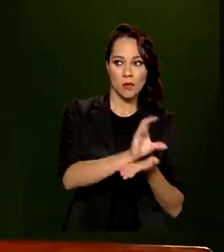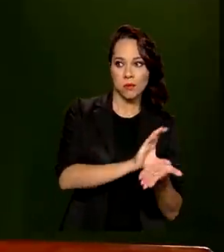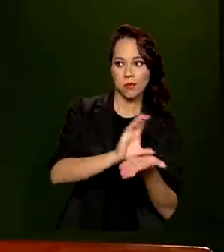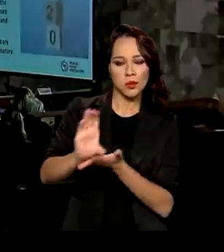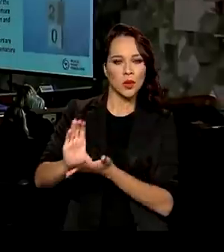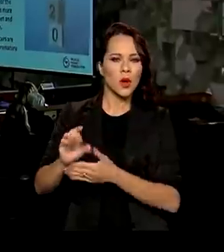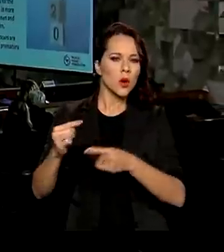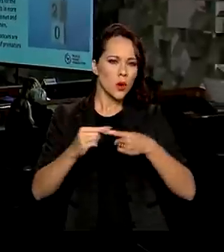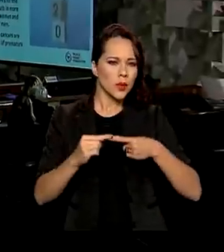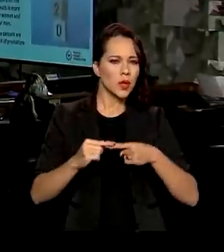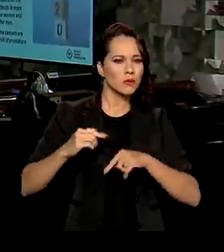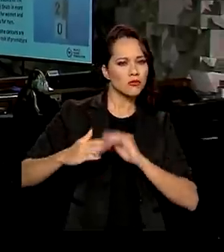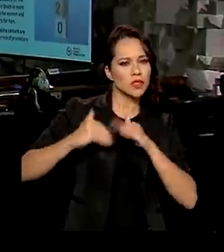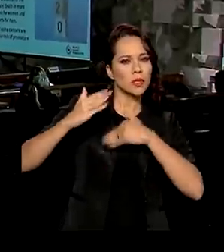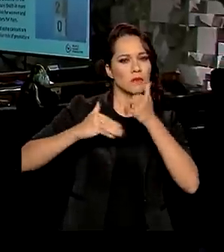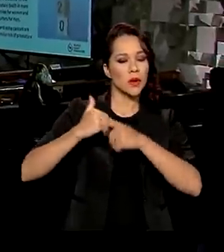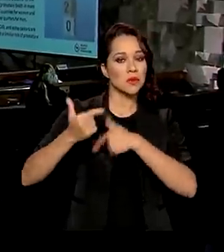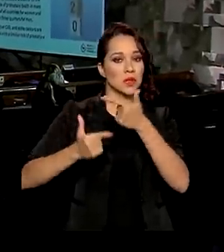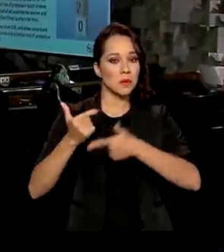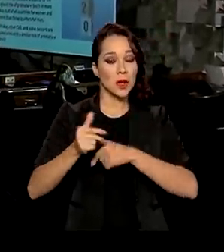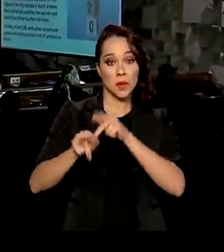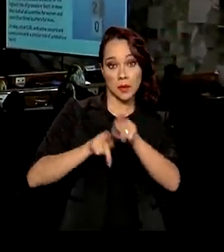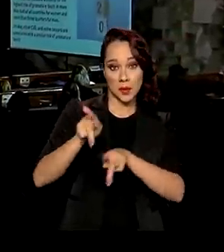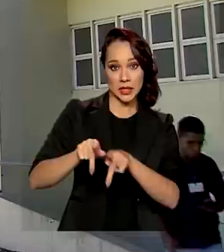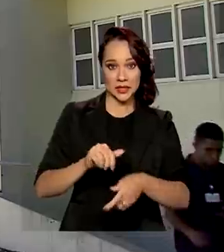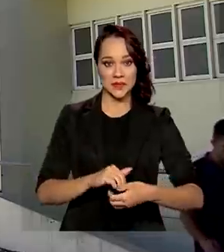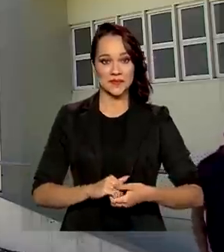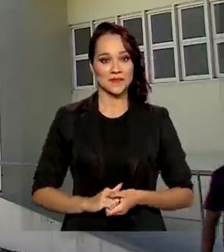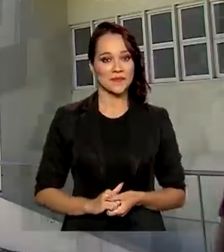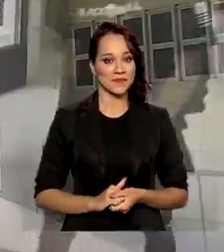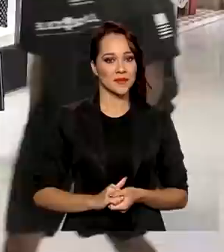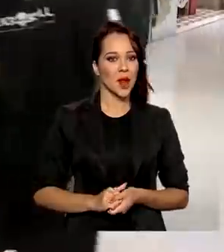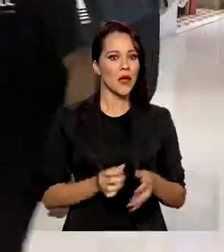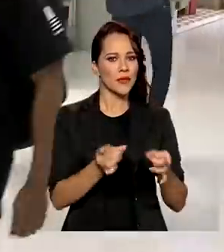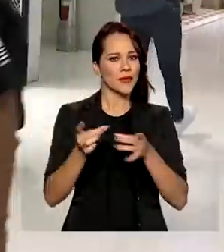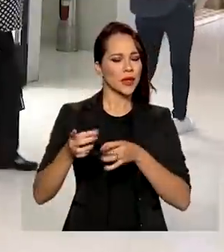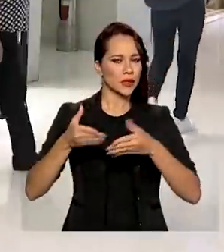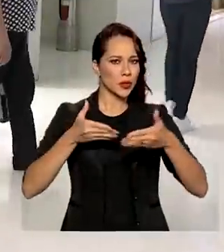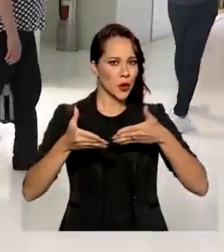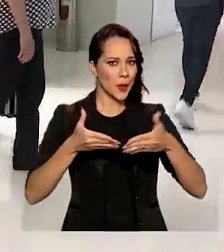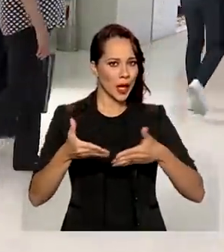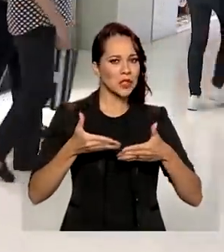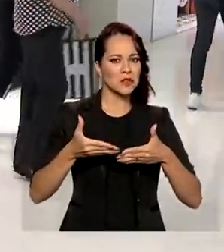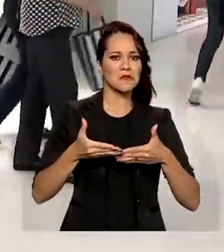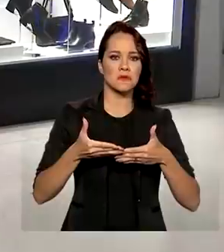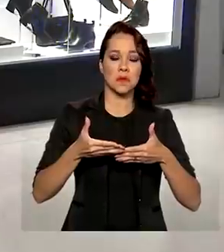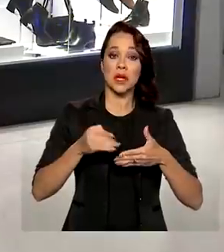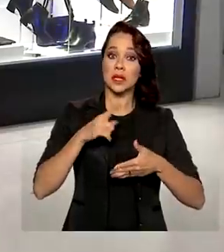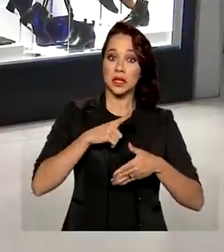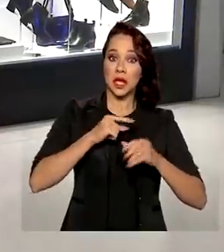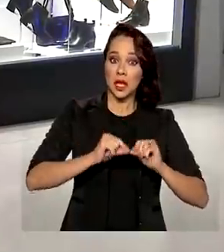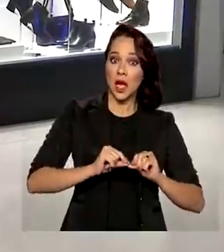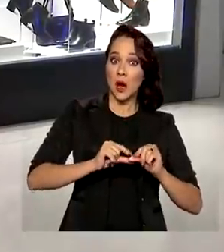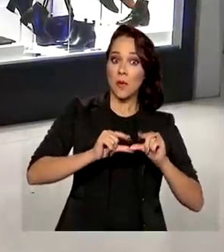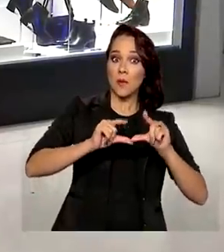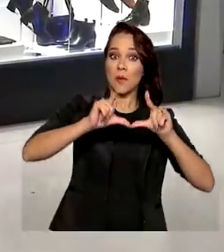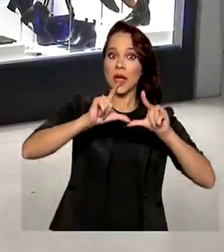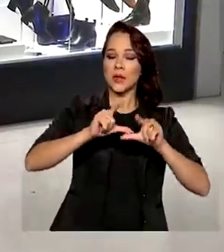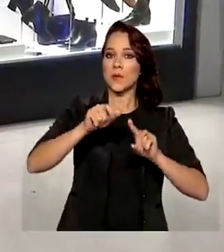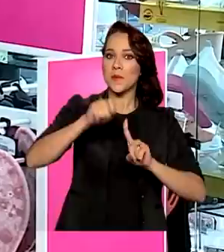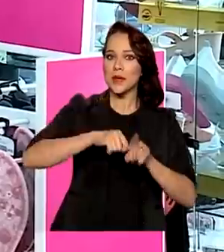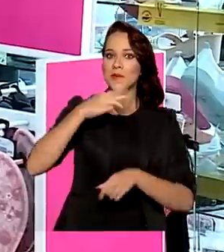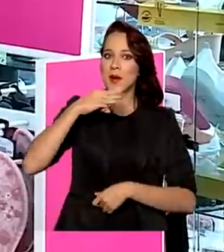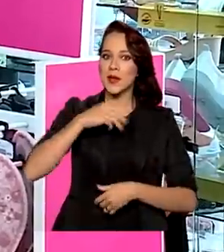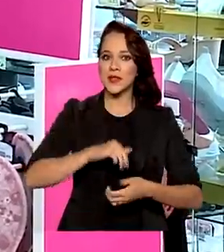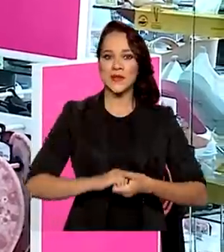de acordo com o desempenho dos serviços para a população. Vendas do comércio varejista registram crescimento em